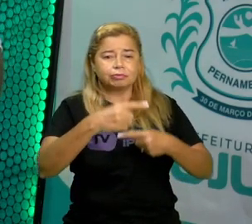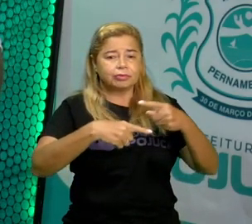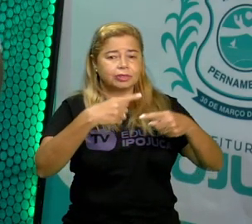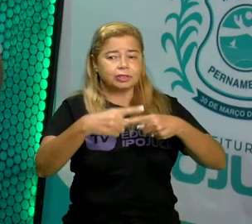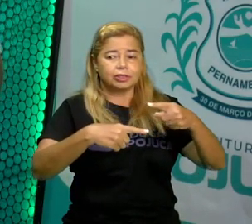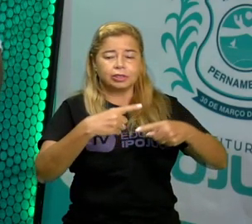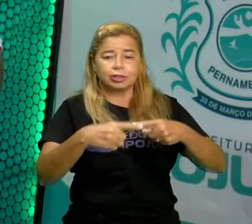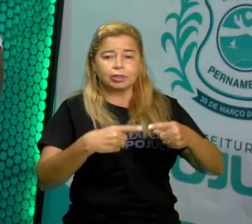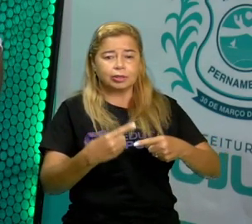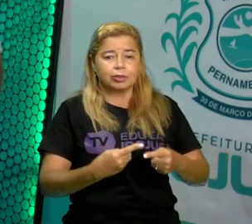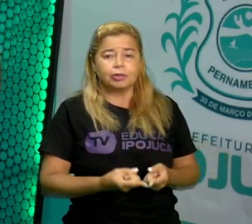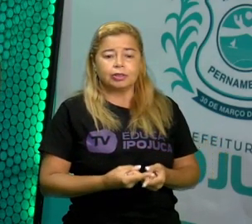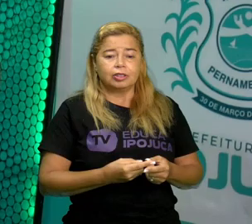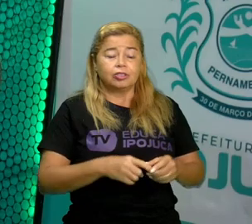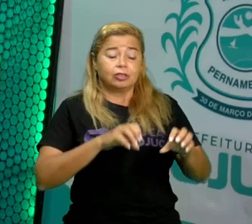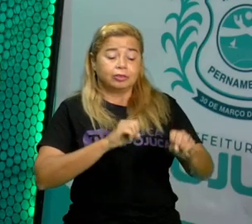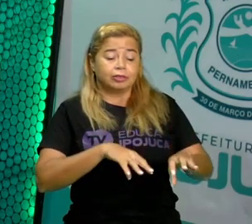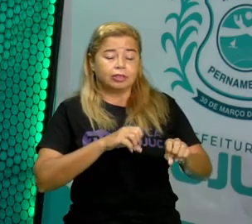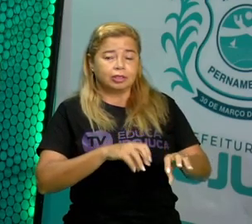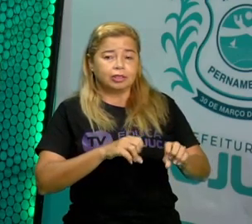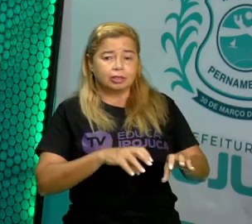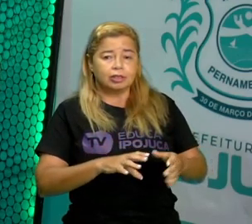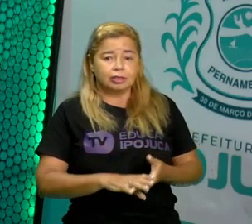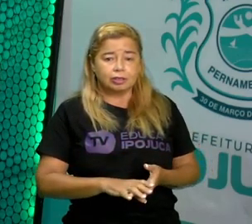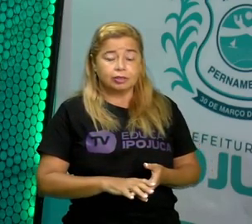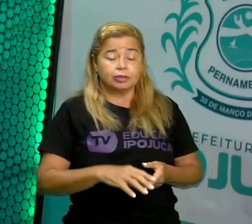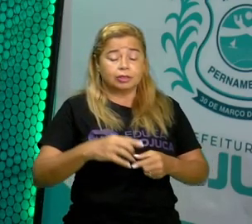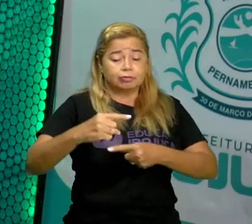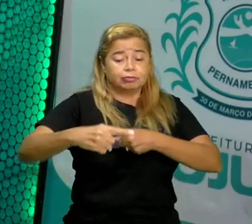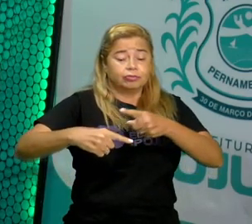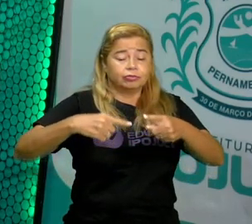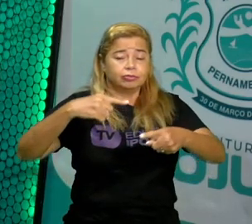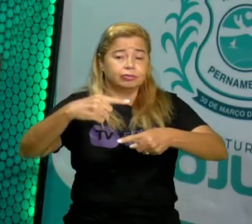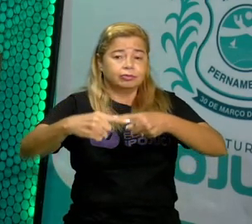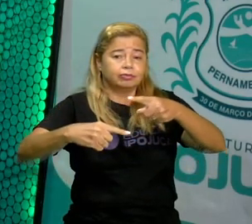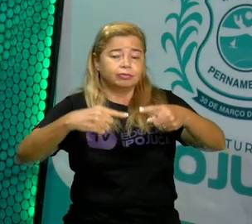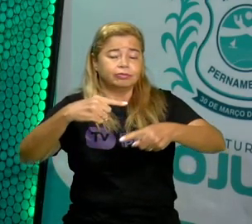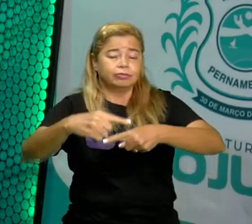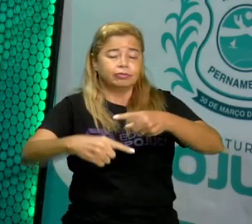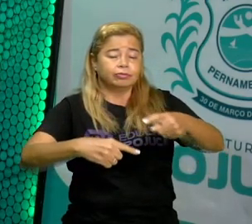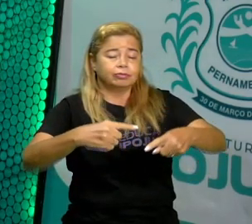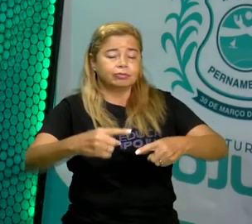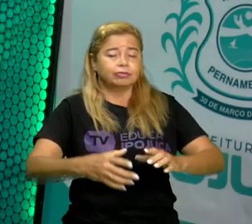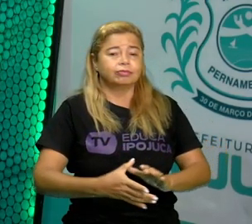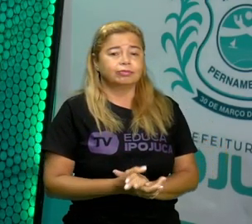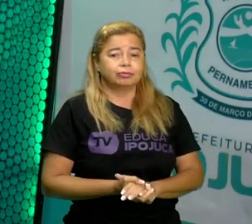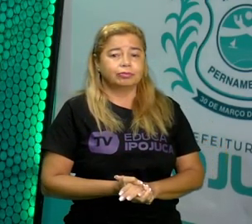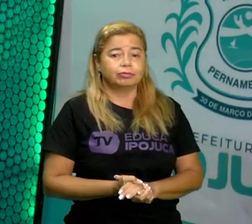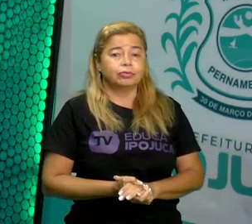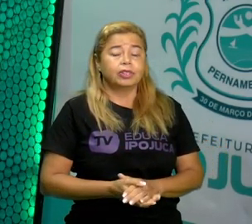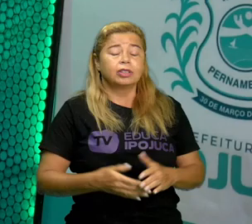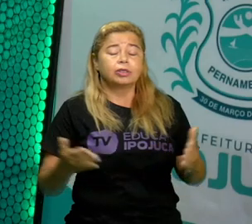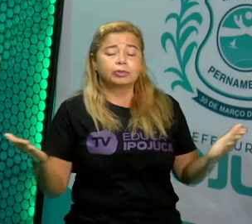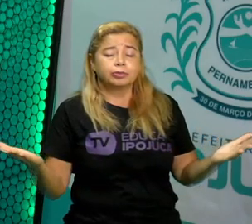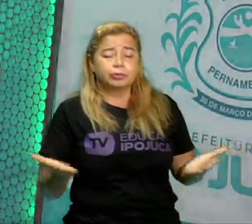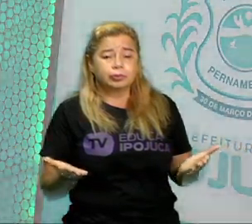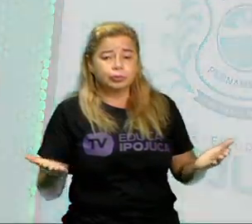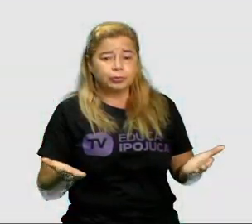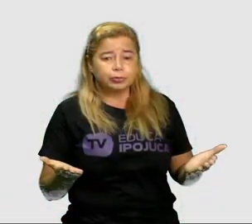gênero textual vem passando de geração em geração. E atualmente,